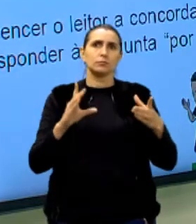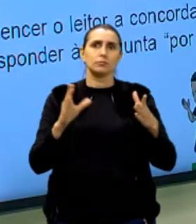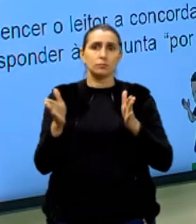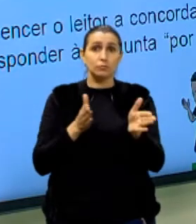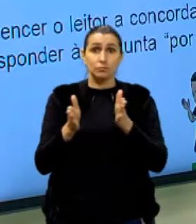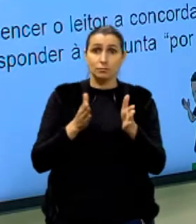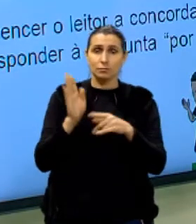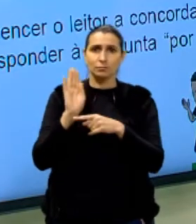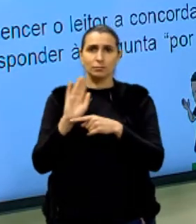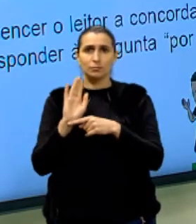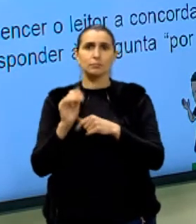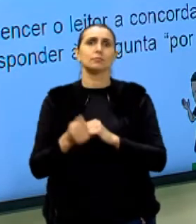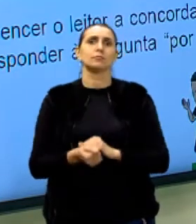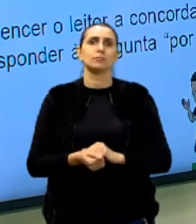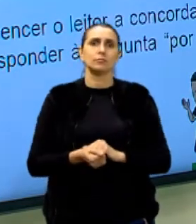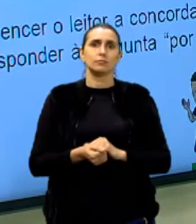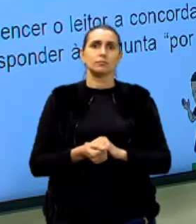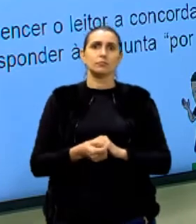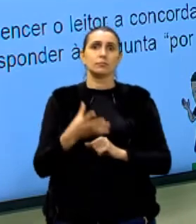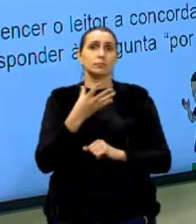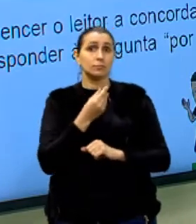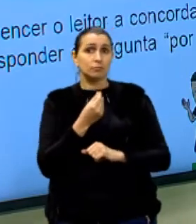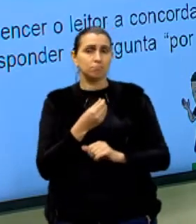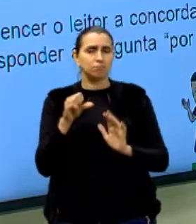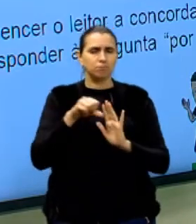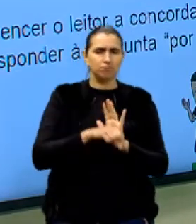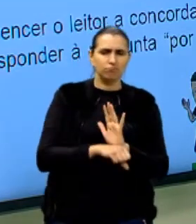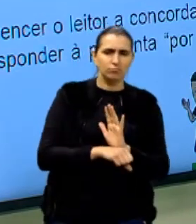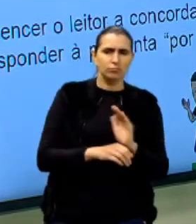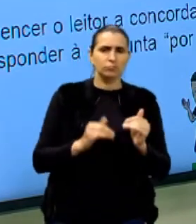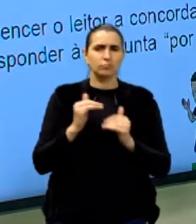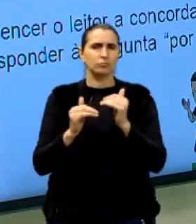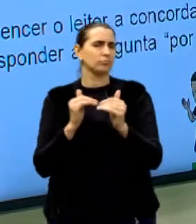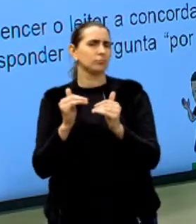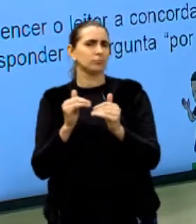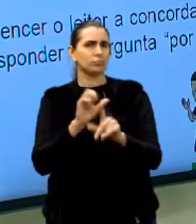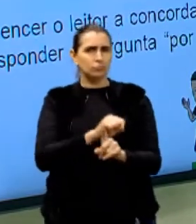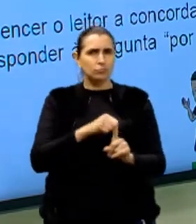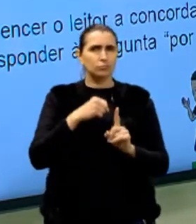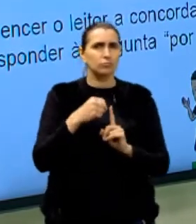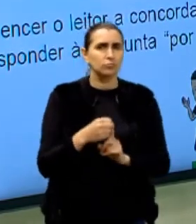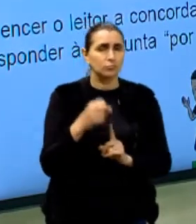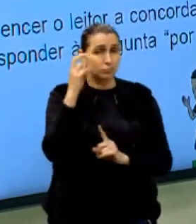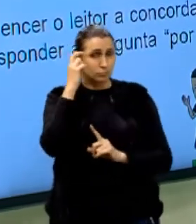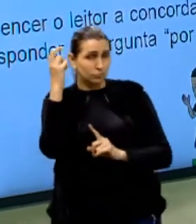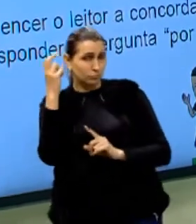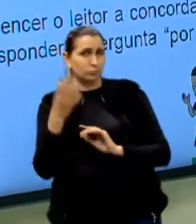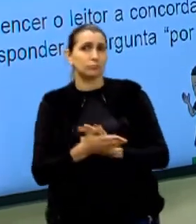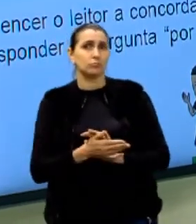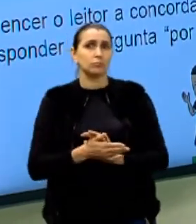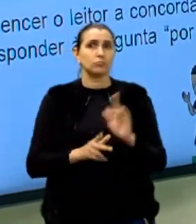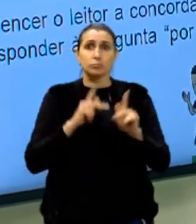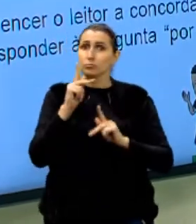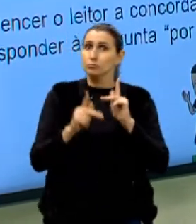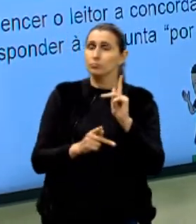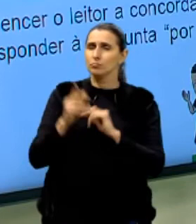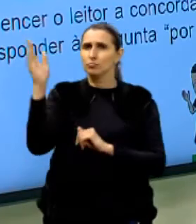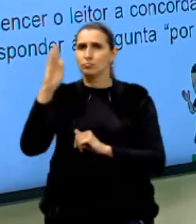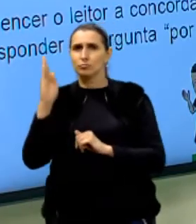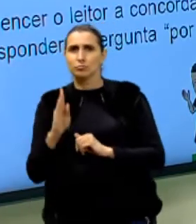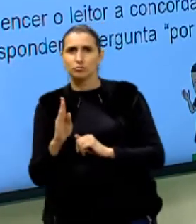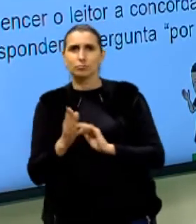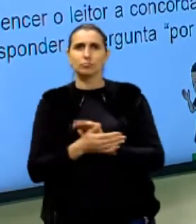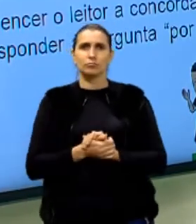acesso ao cinema é muito prejudicial ao desenvolvimento sócio-intelectual da população brasileira,